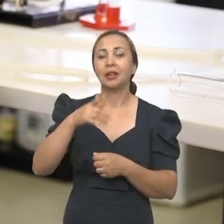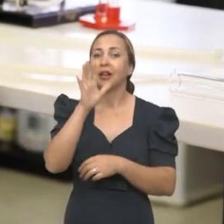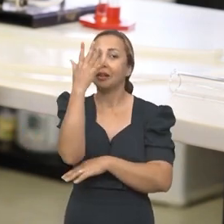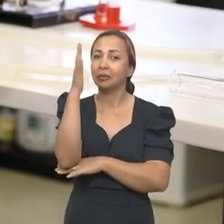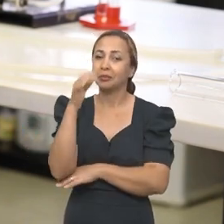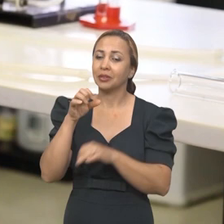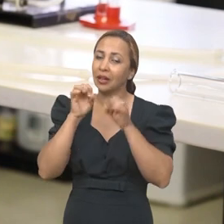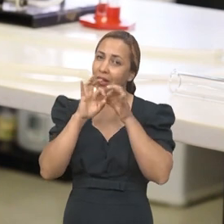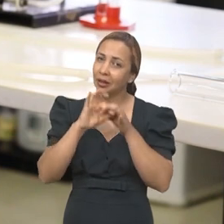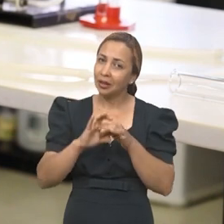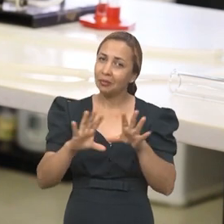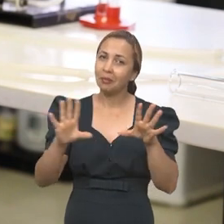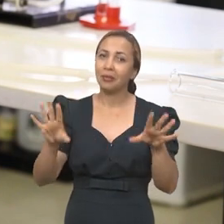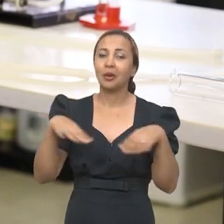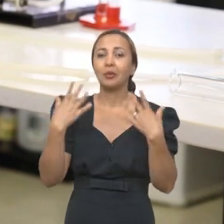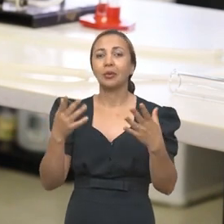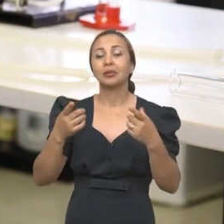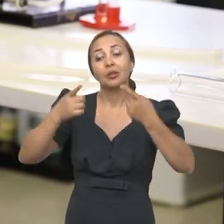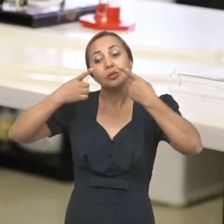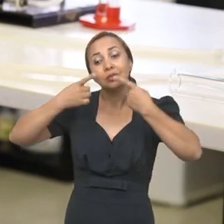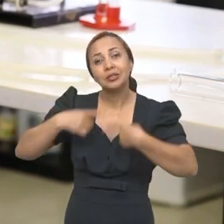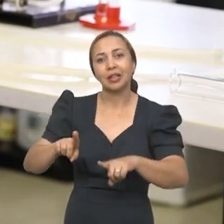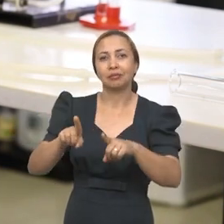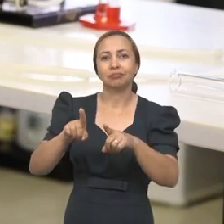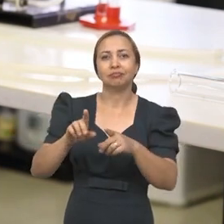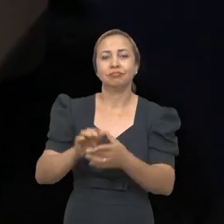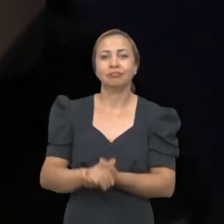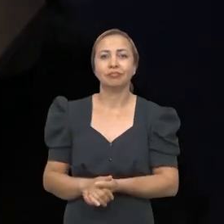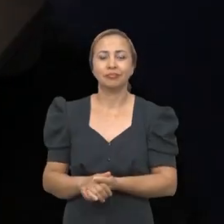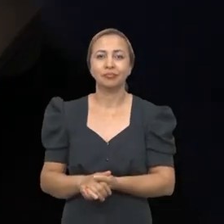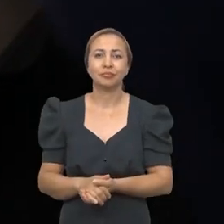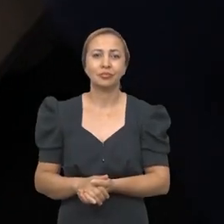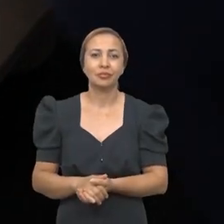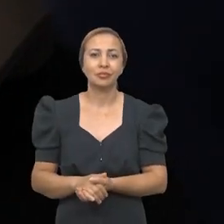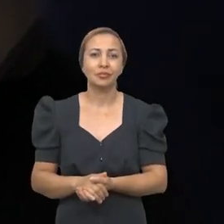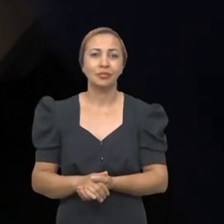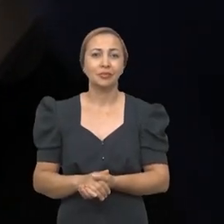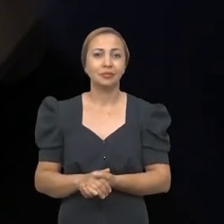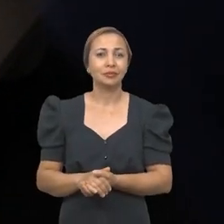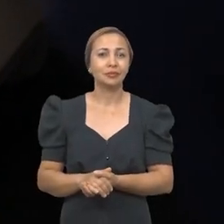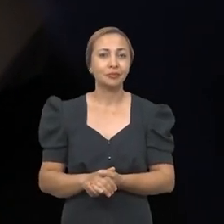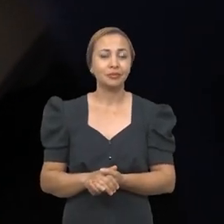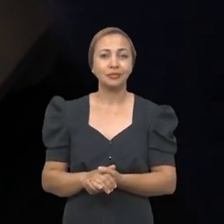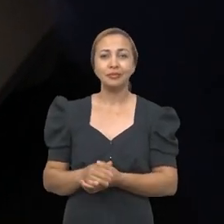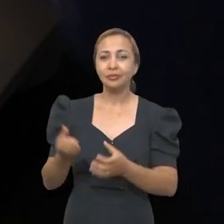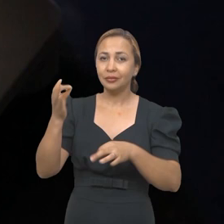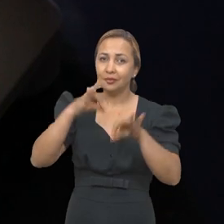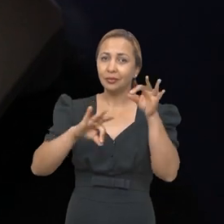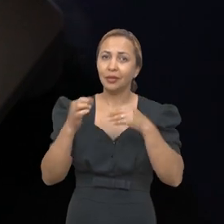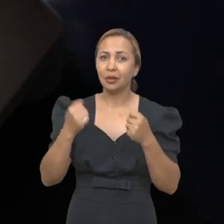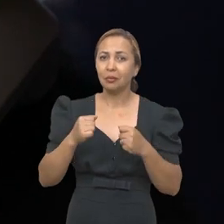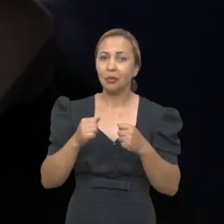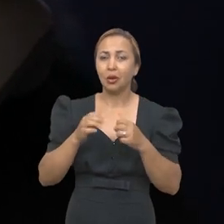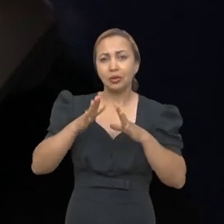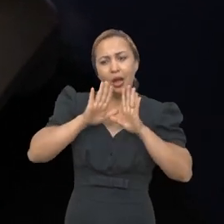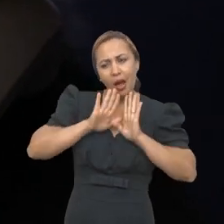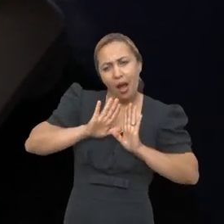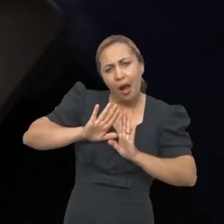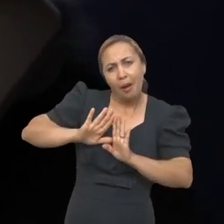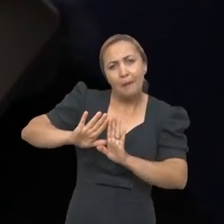liberam quando elas são atacadas. Essas substâncias, elas podem agir